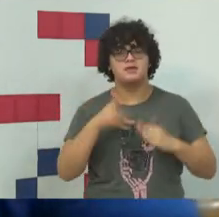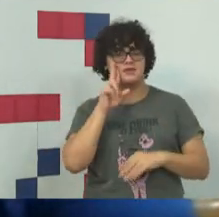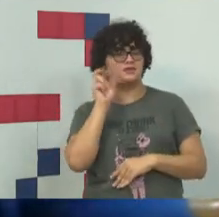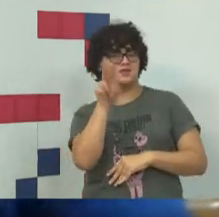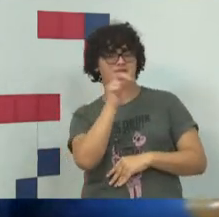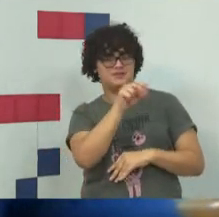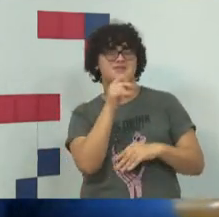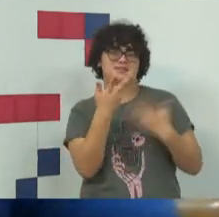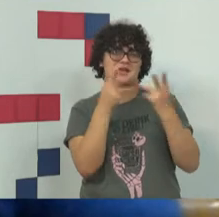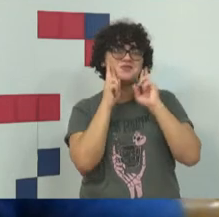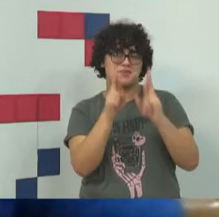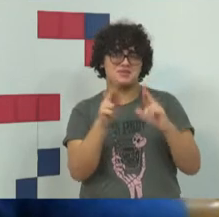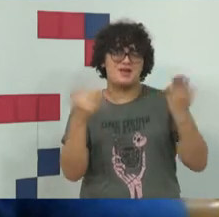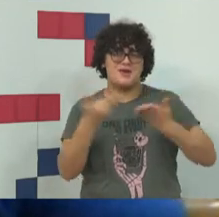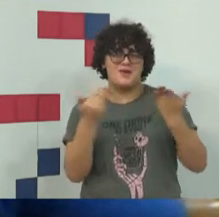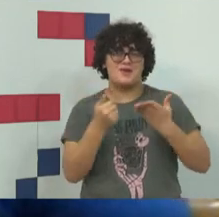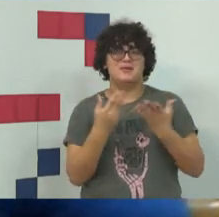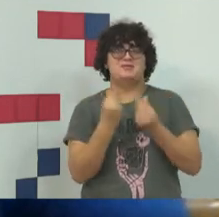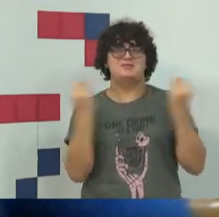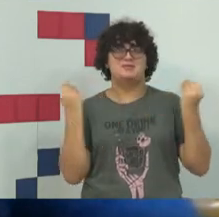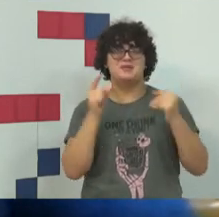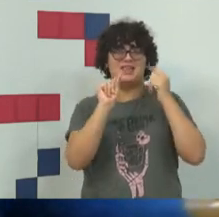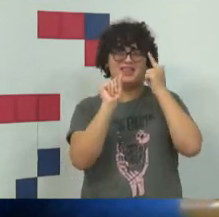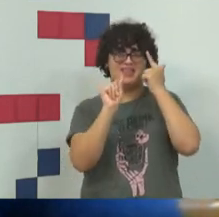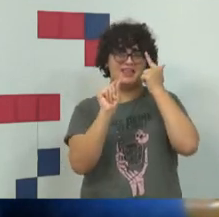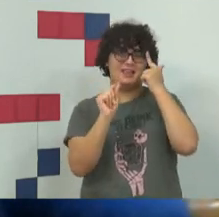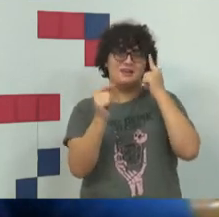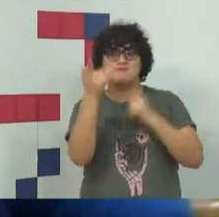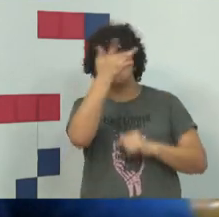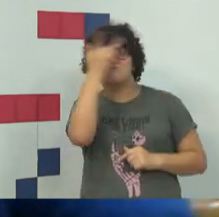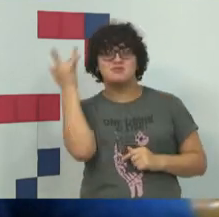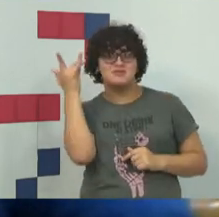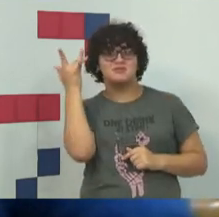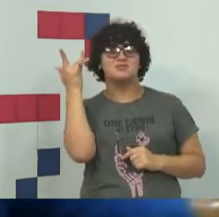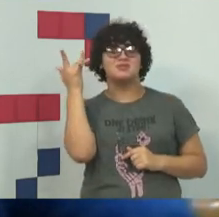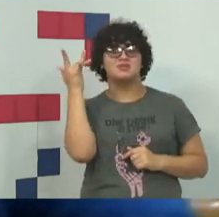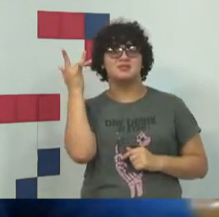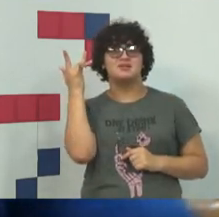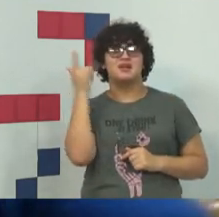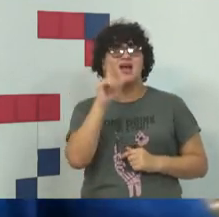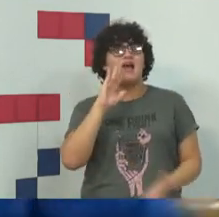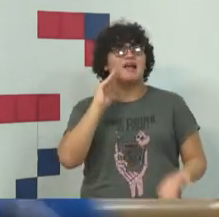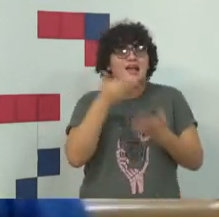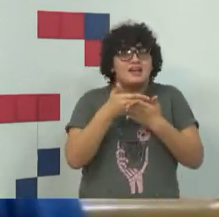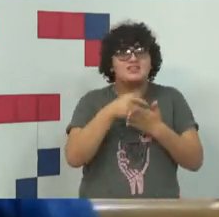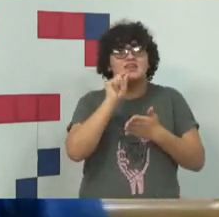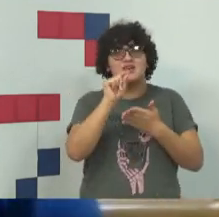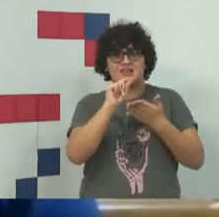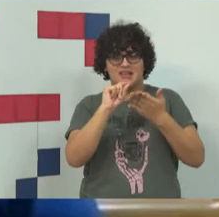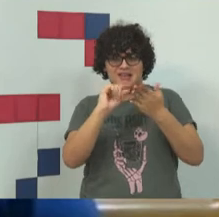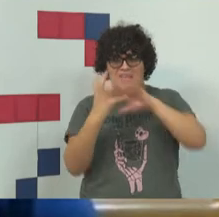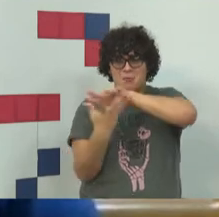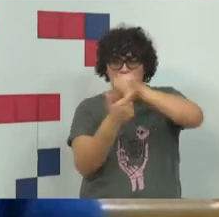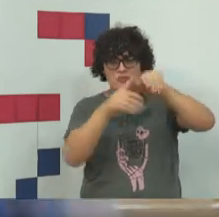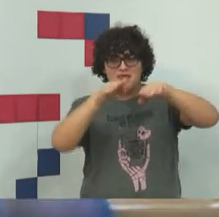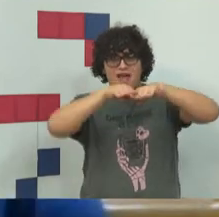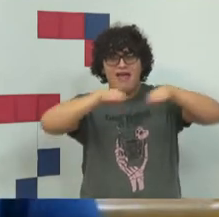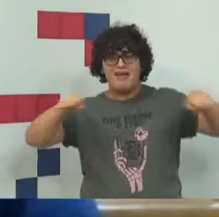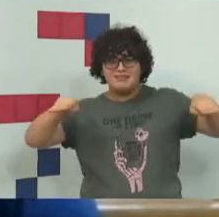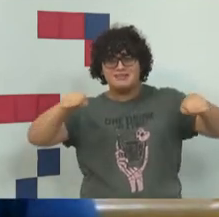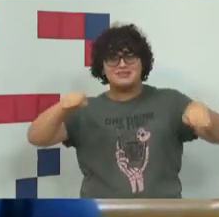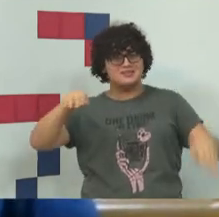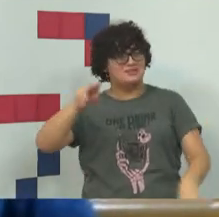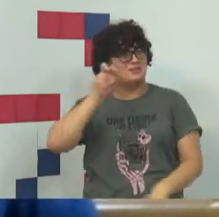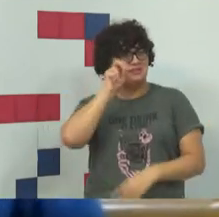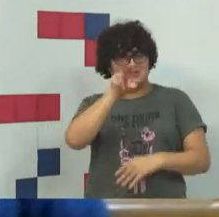todo respeito, mas não tanto respeito assim, as pessoas que acreditam que a Terra é plana, né, eu estava vendo